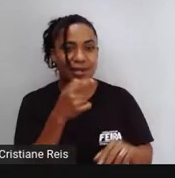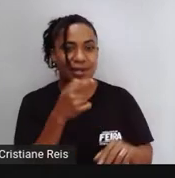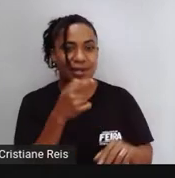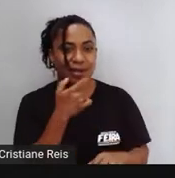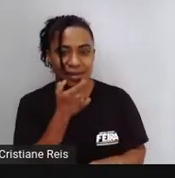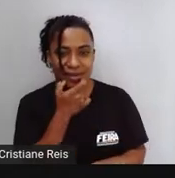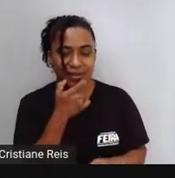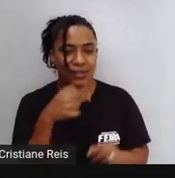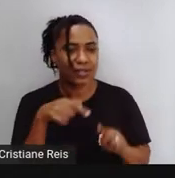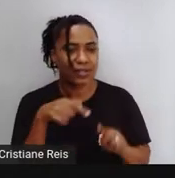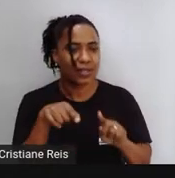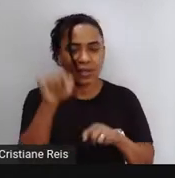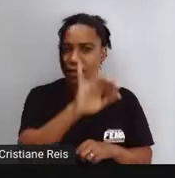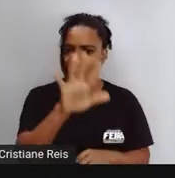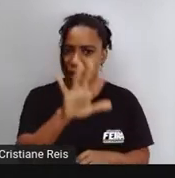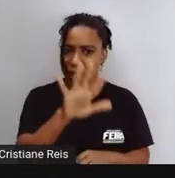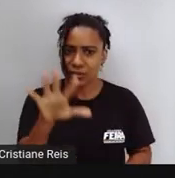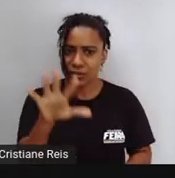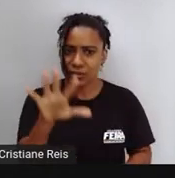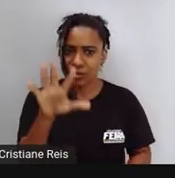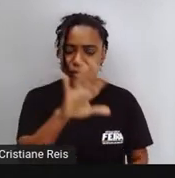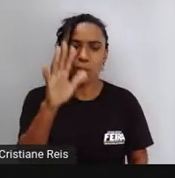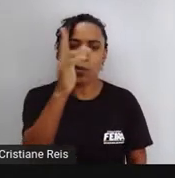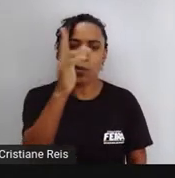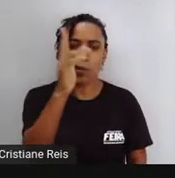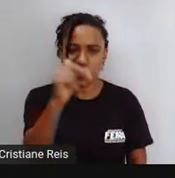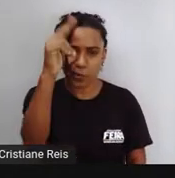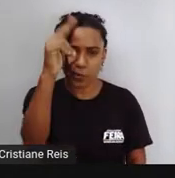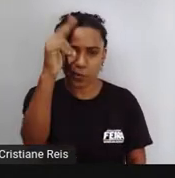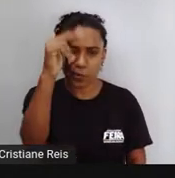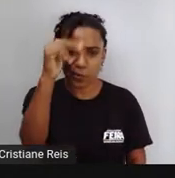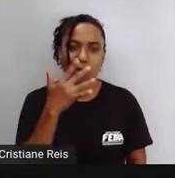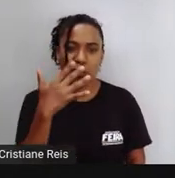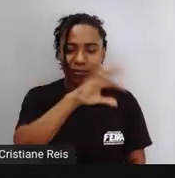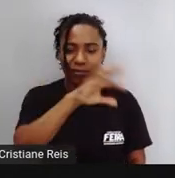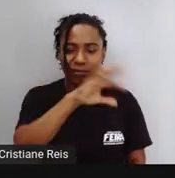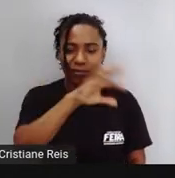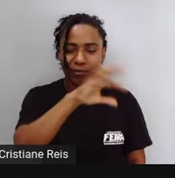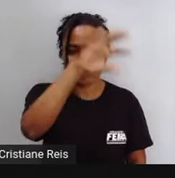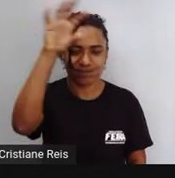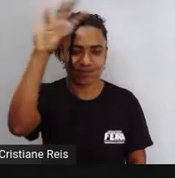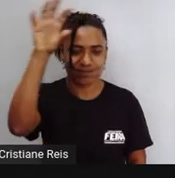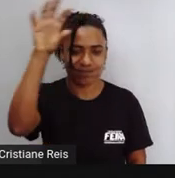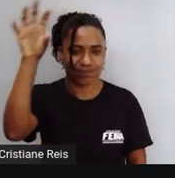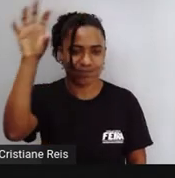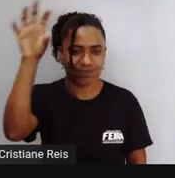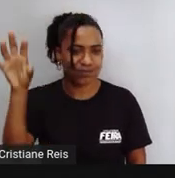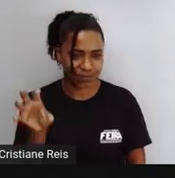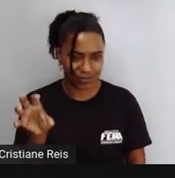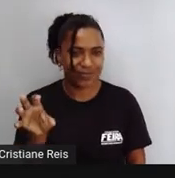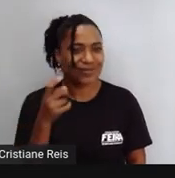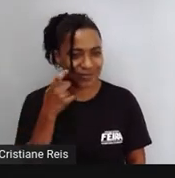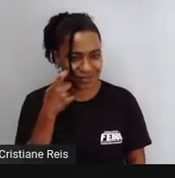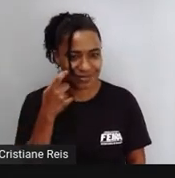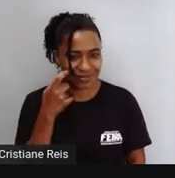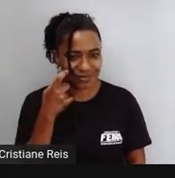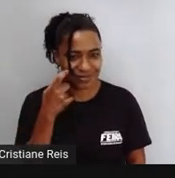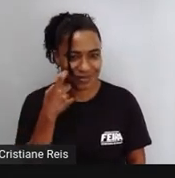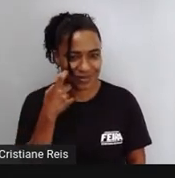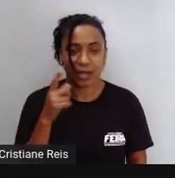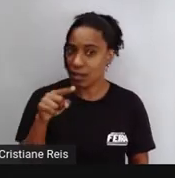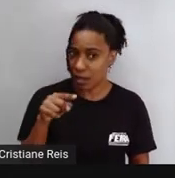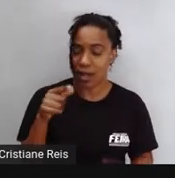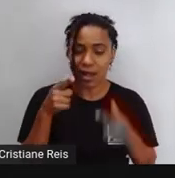imagens coloridas, formas, que nós chamamos de linguagem não verbal.